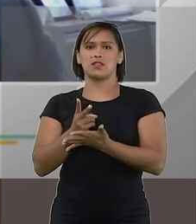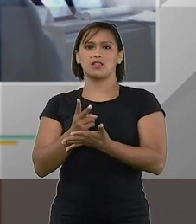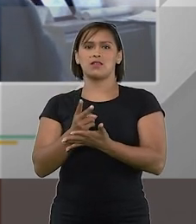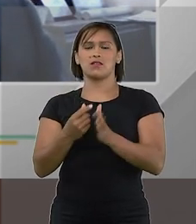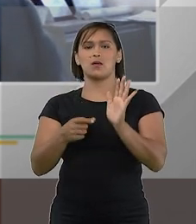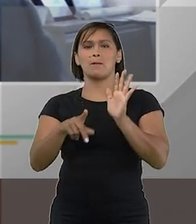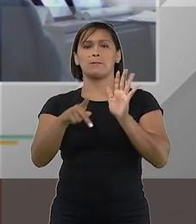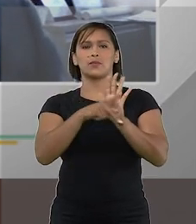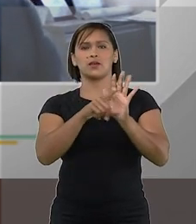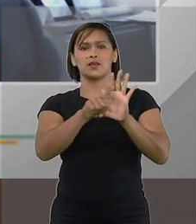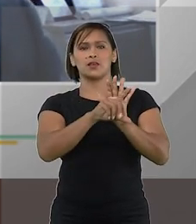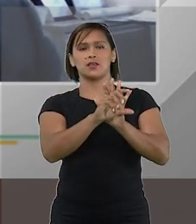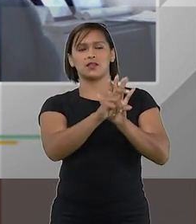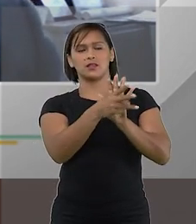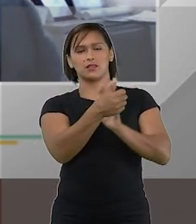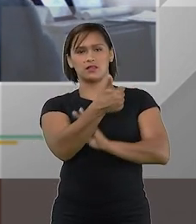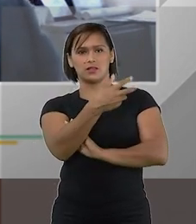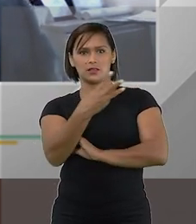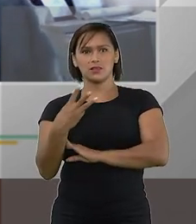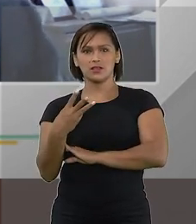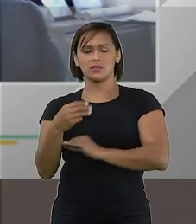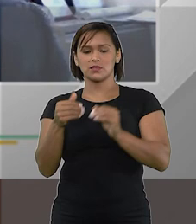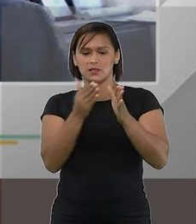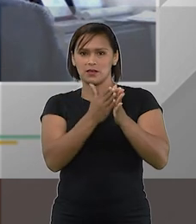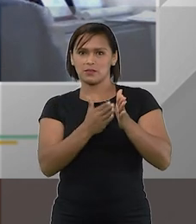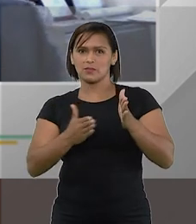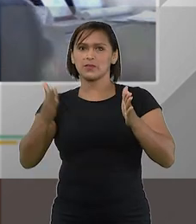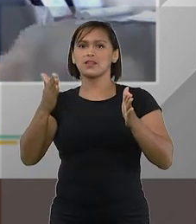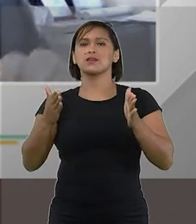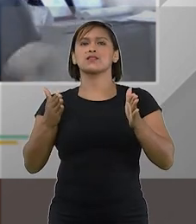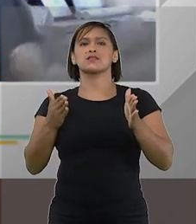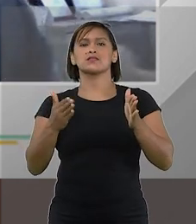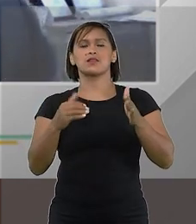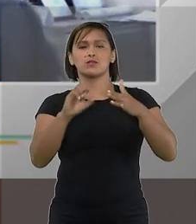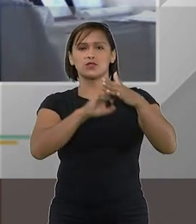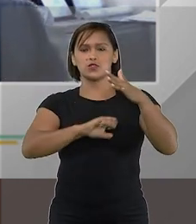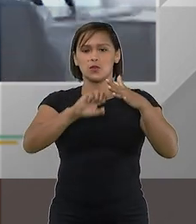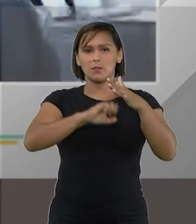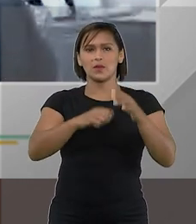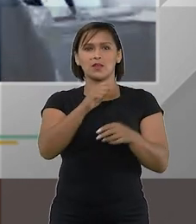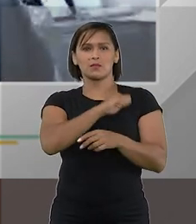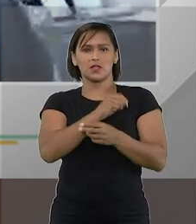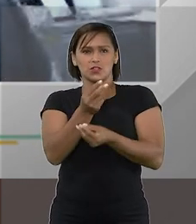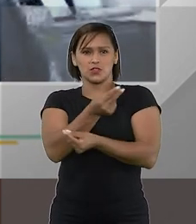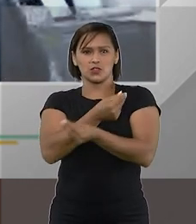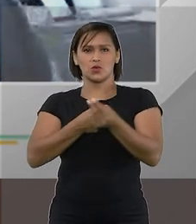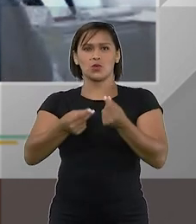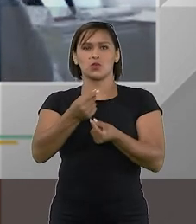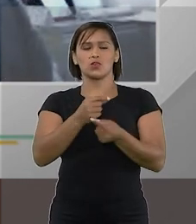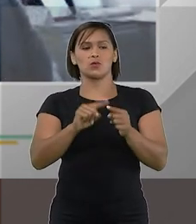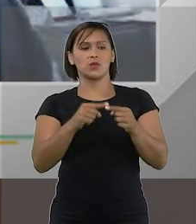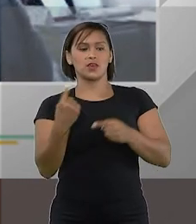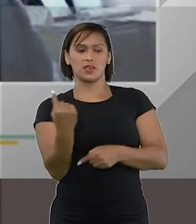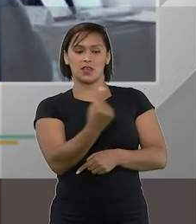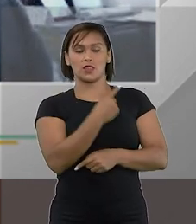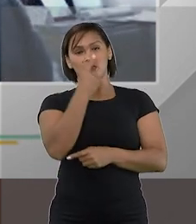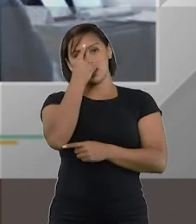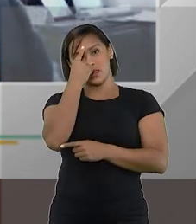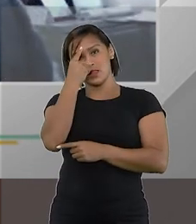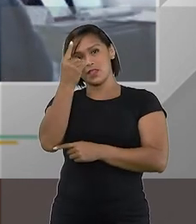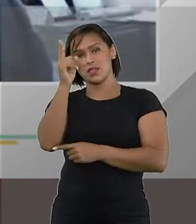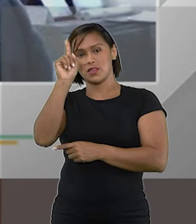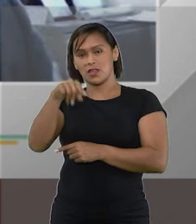no PL 1397 a ampliação do conceito de empresa para agente econômico e a nossa